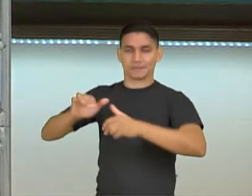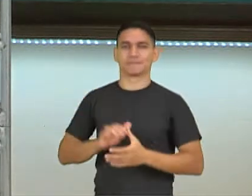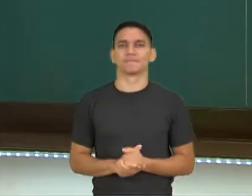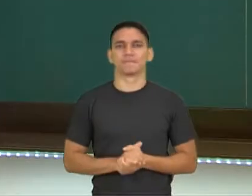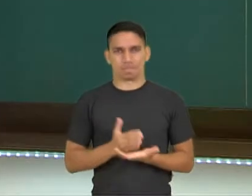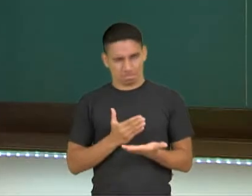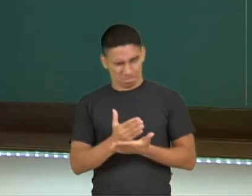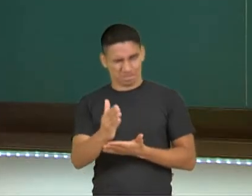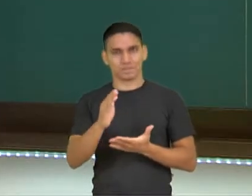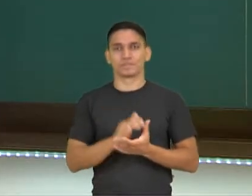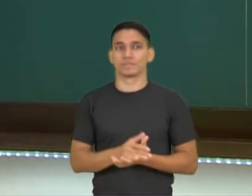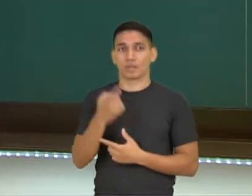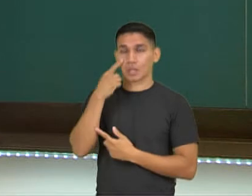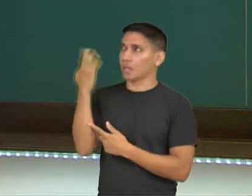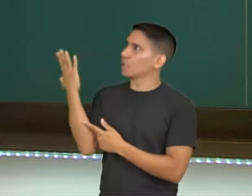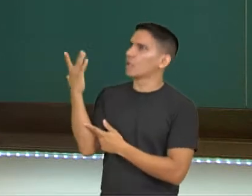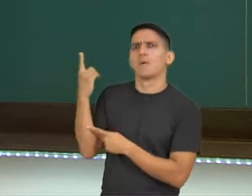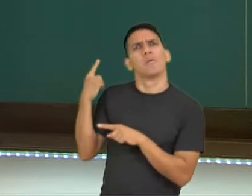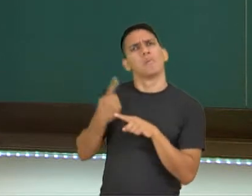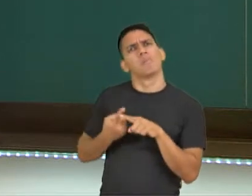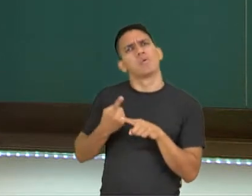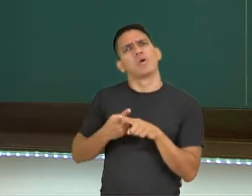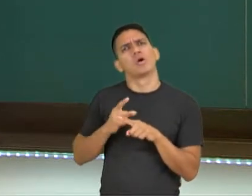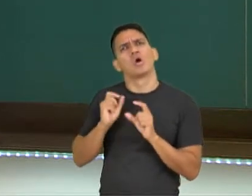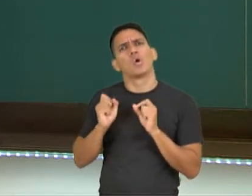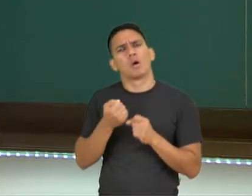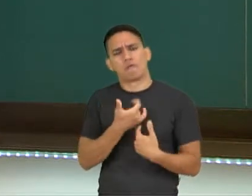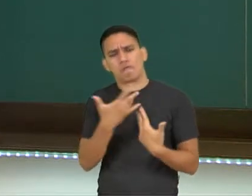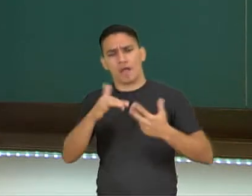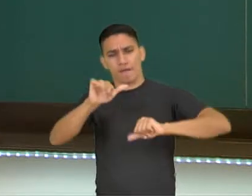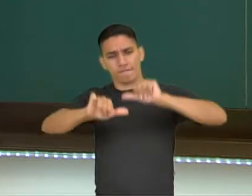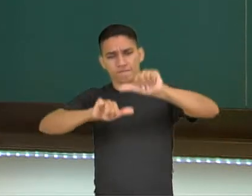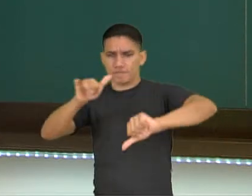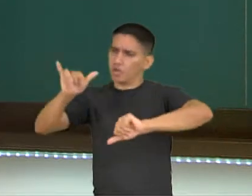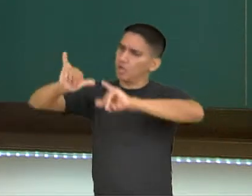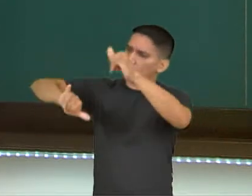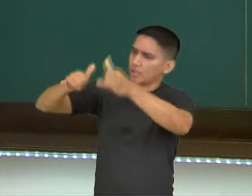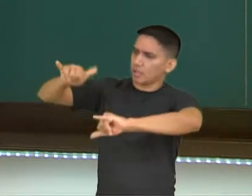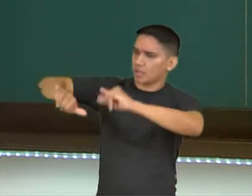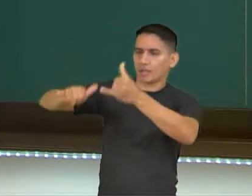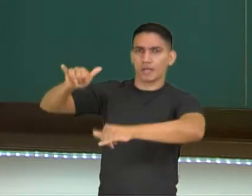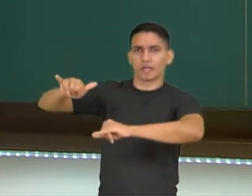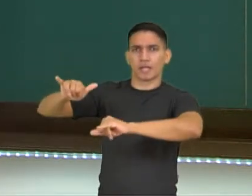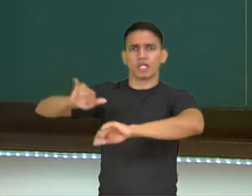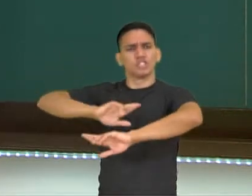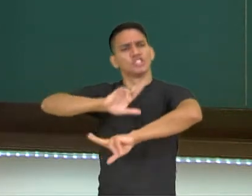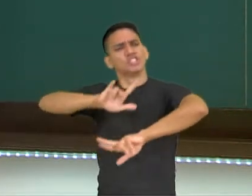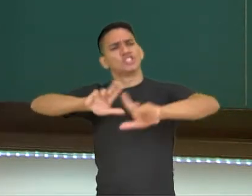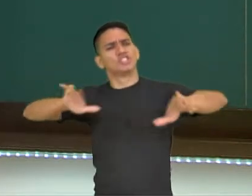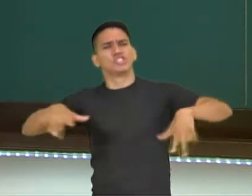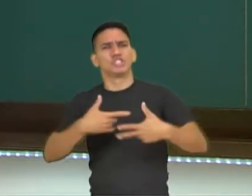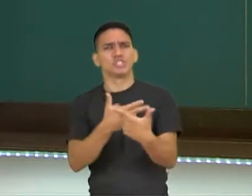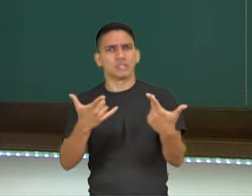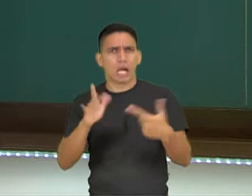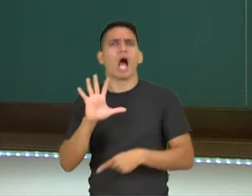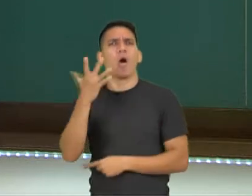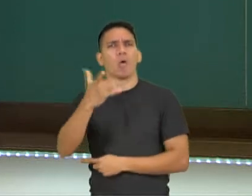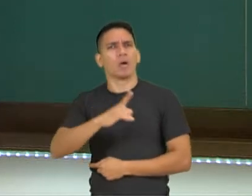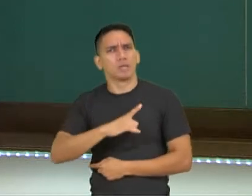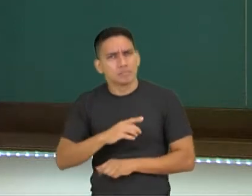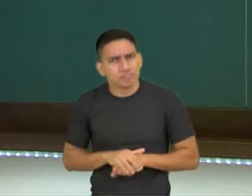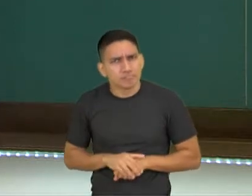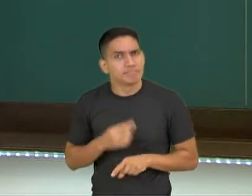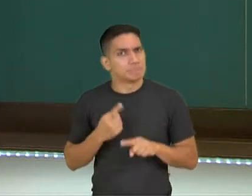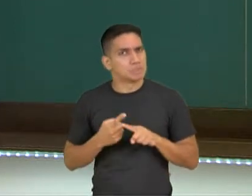Então vejam, por que os fenômenos químicos, os fenômenos de modo geral ocorrem? Já se perguntou